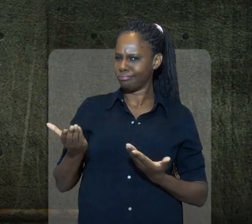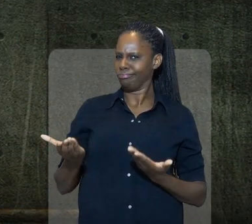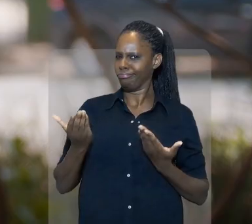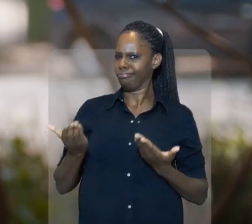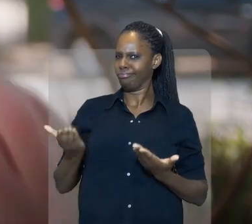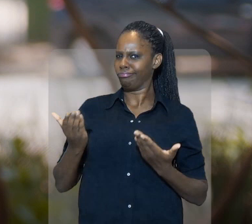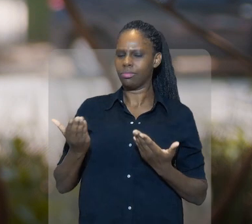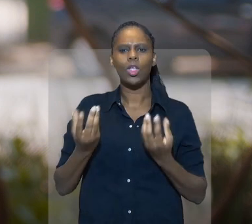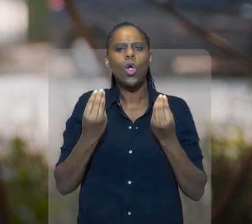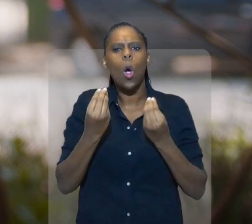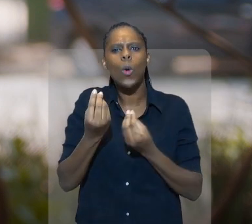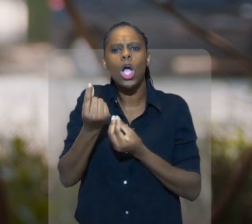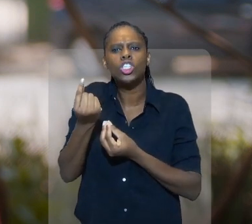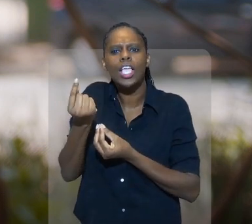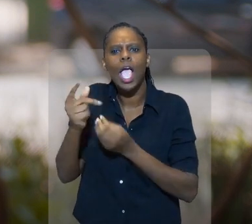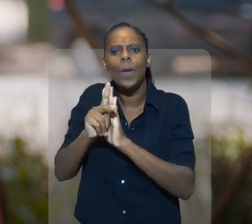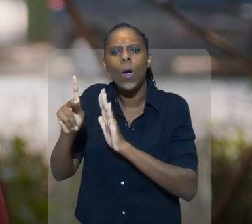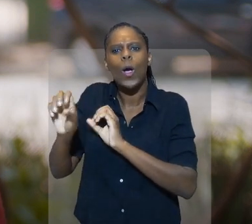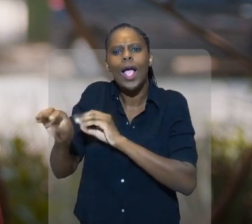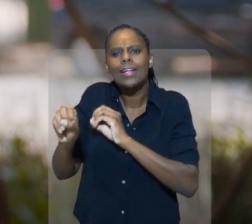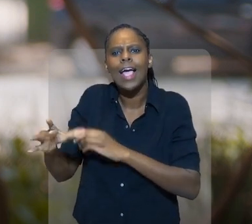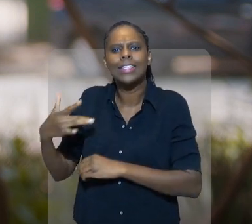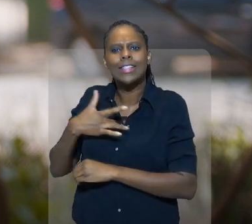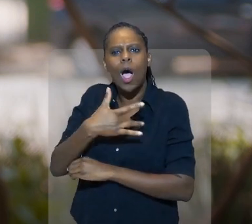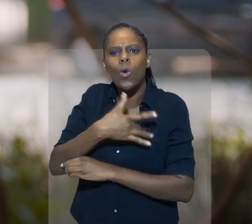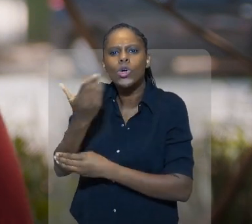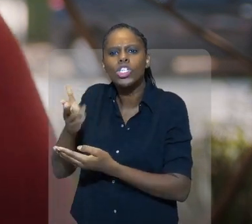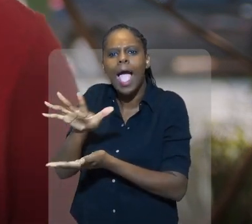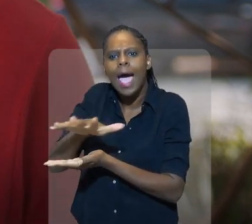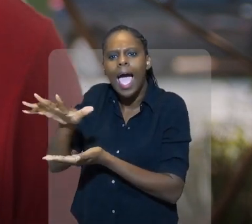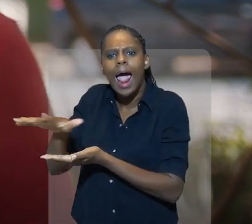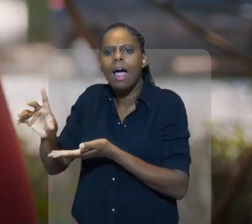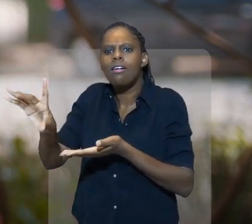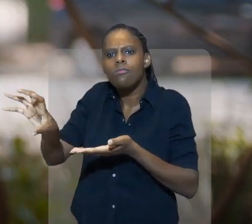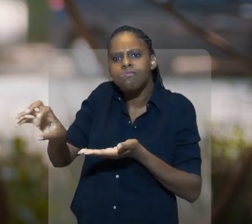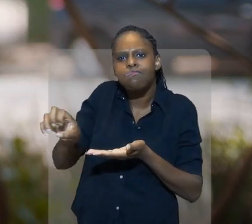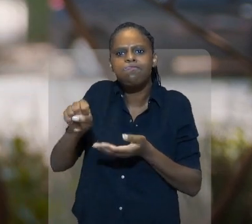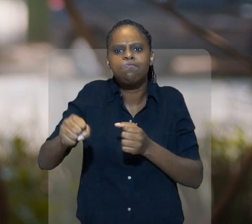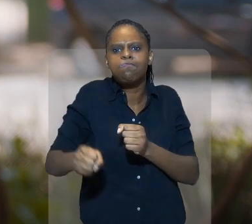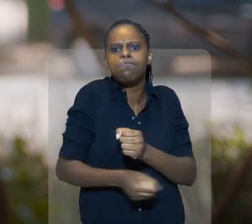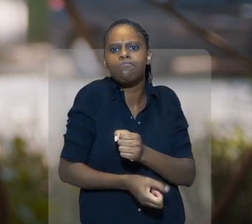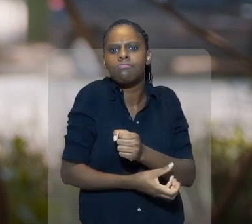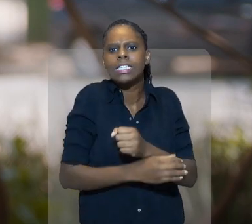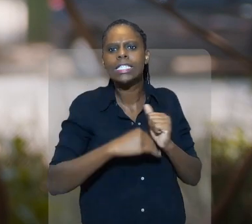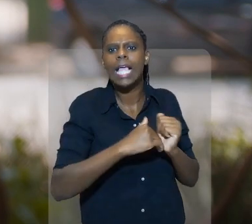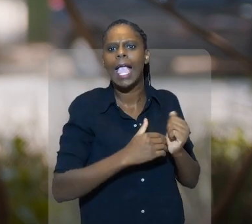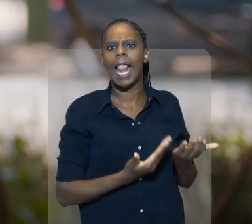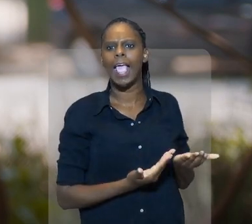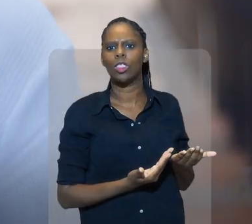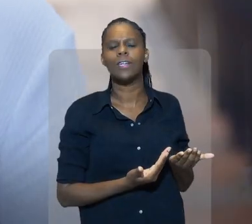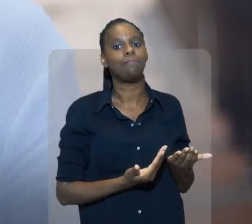acreditar? Como assim tirar dinheiro da saúde, da educação, né, pra colocar em orçamento